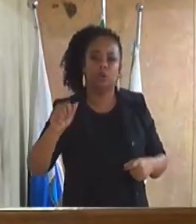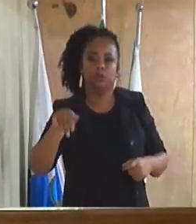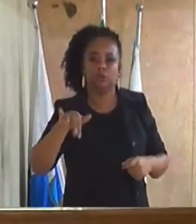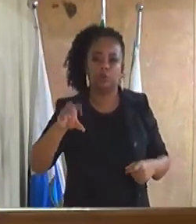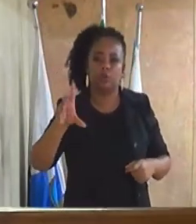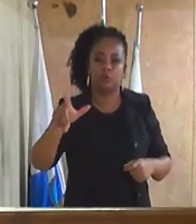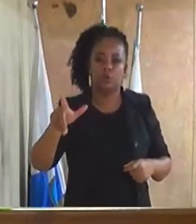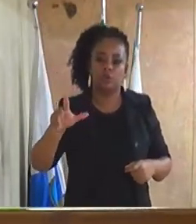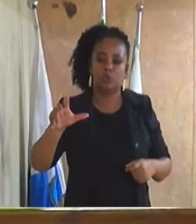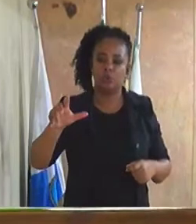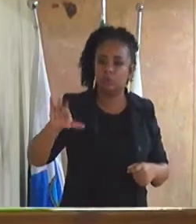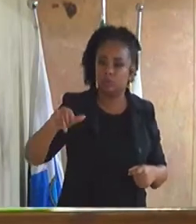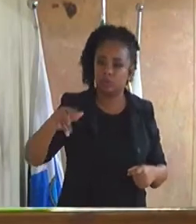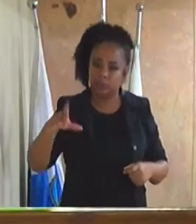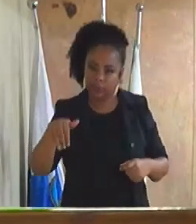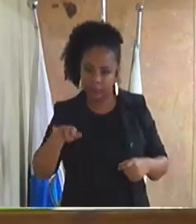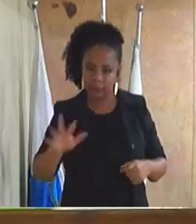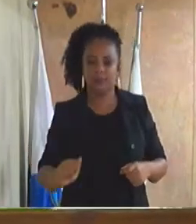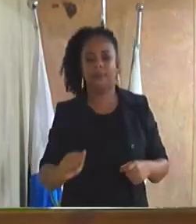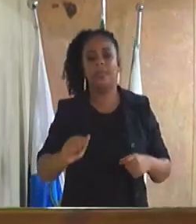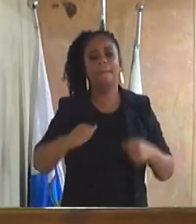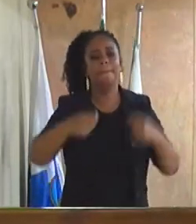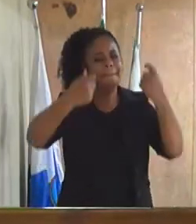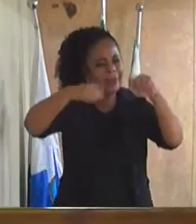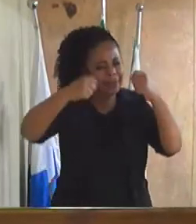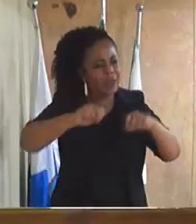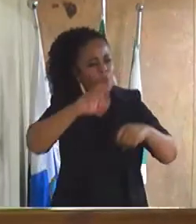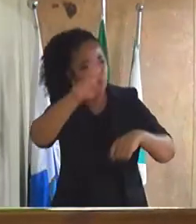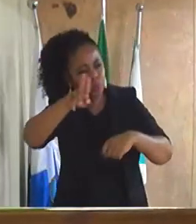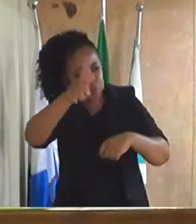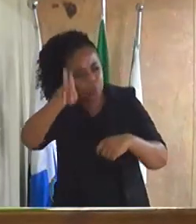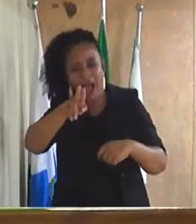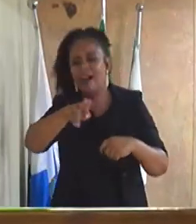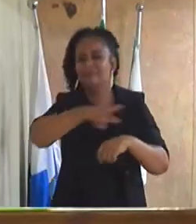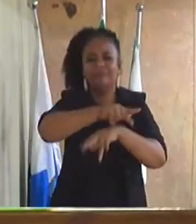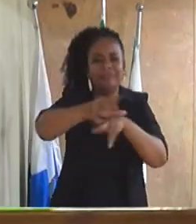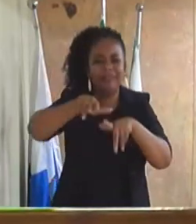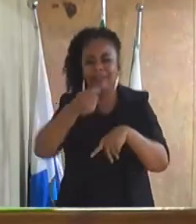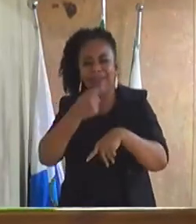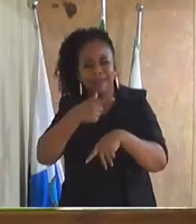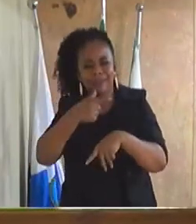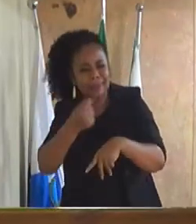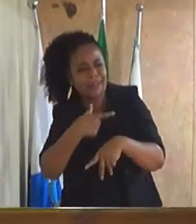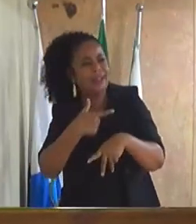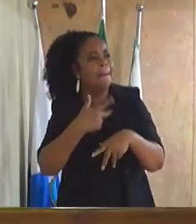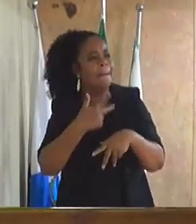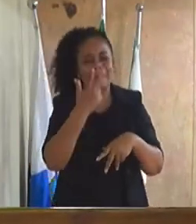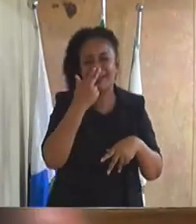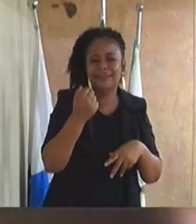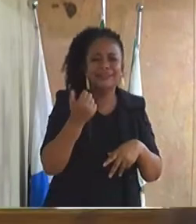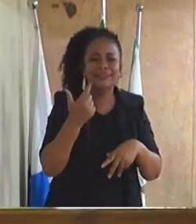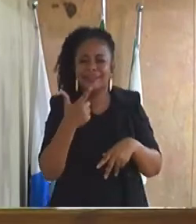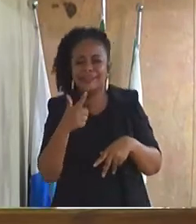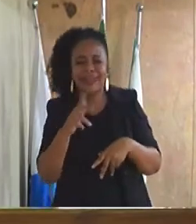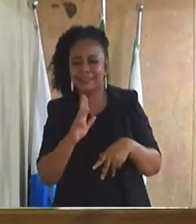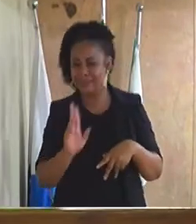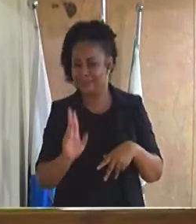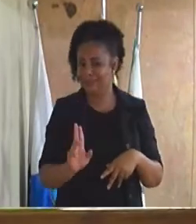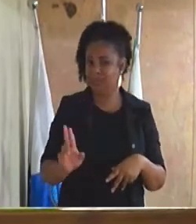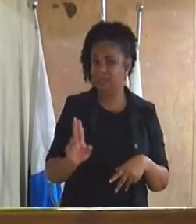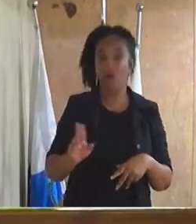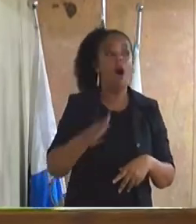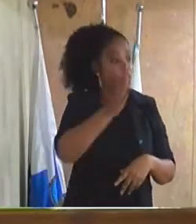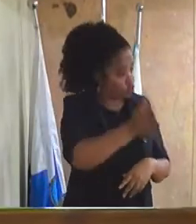tem que usar hidroxicloroquina, tem que usar aquilo como se não estivesse usando, isso já está sendo